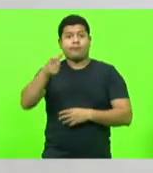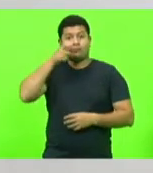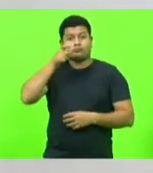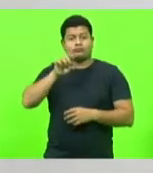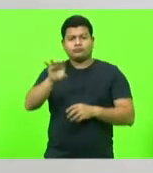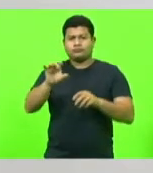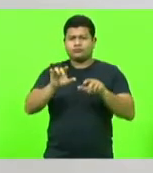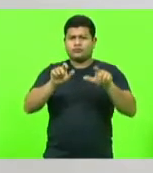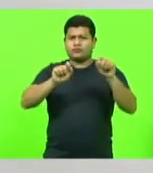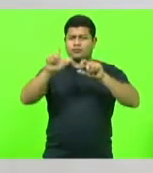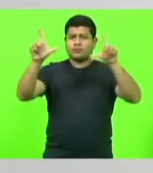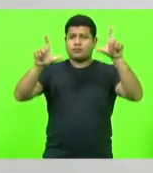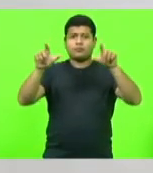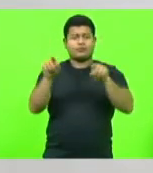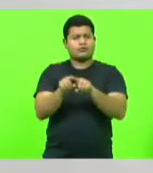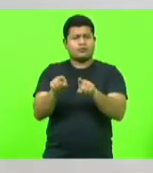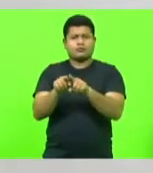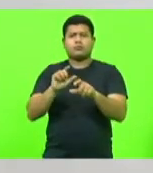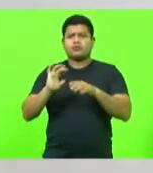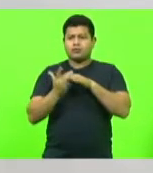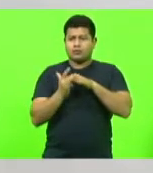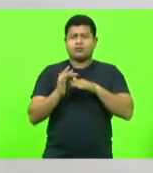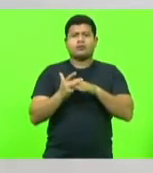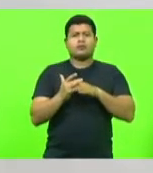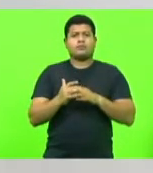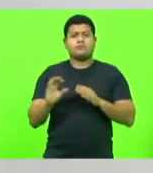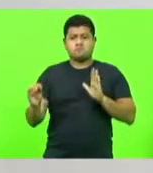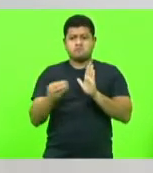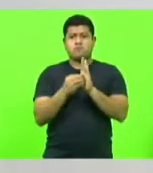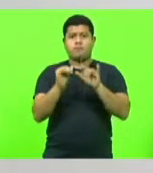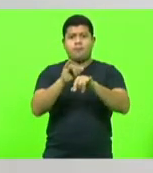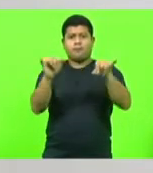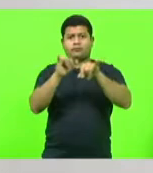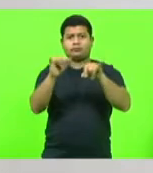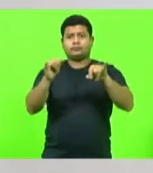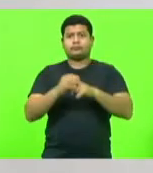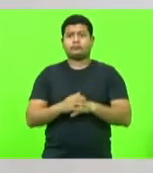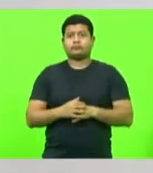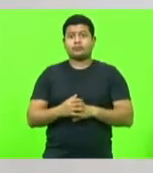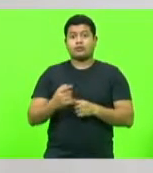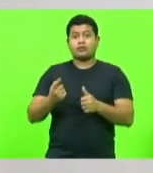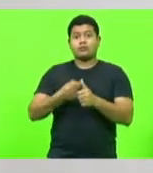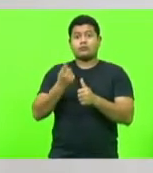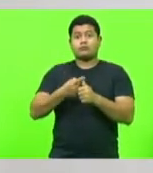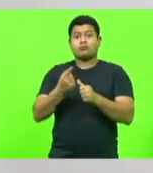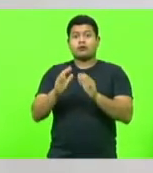Alck, mas também mais tarde pelas nossas redes sociais. Quero começar falando com os evangélicos.